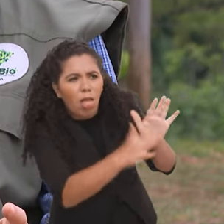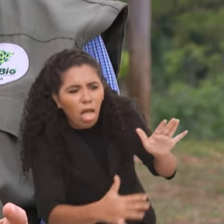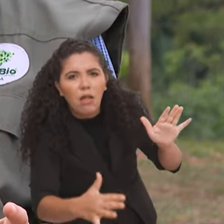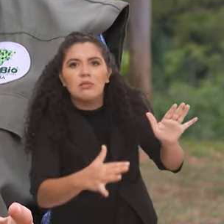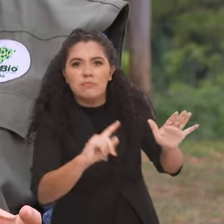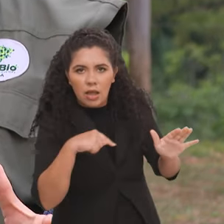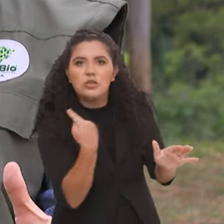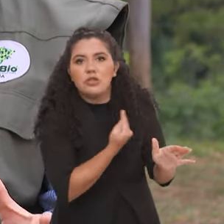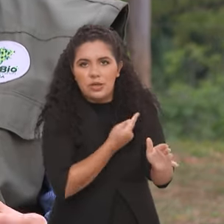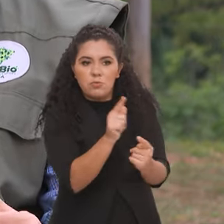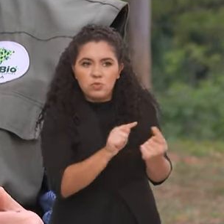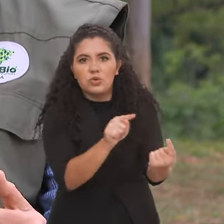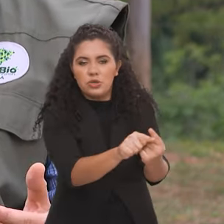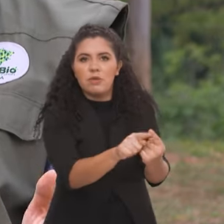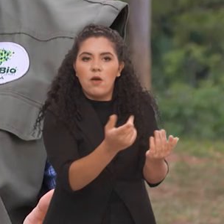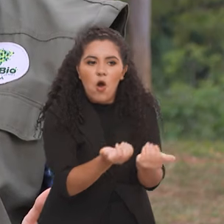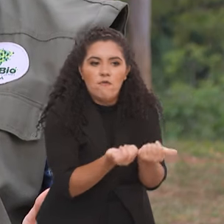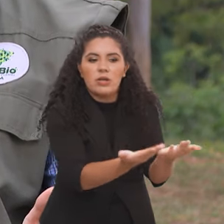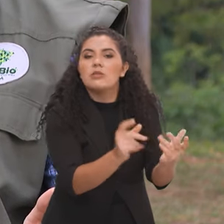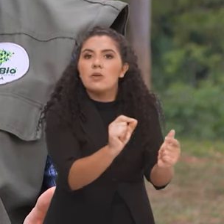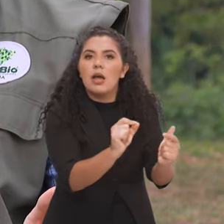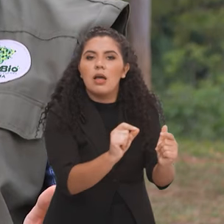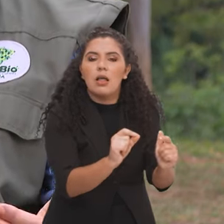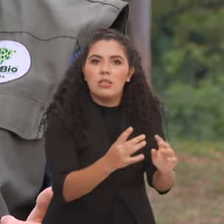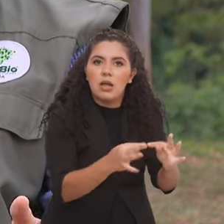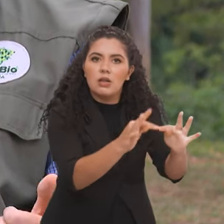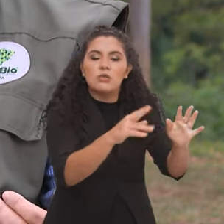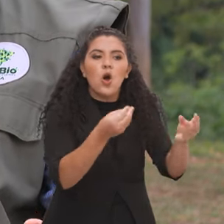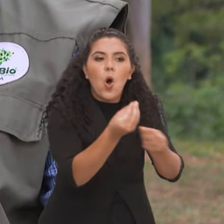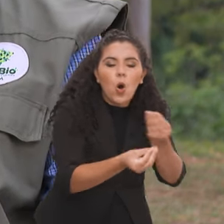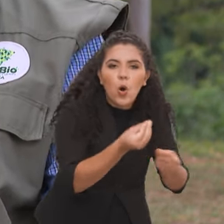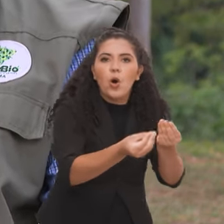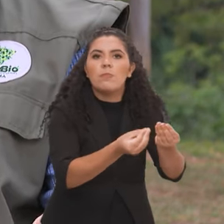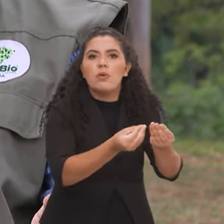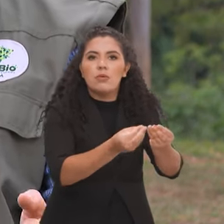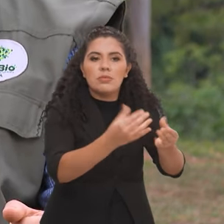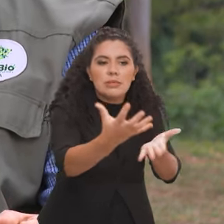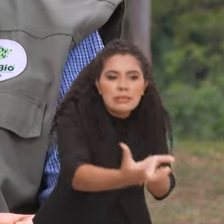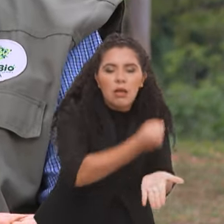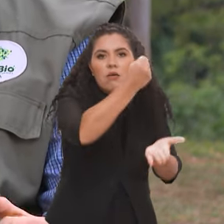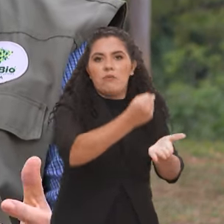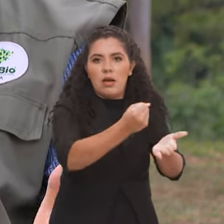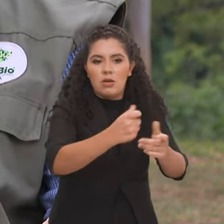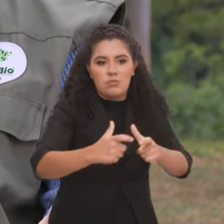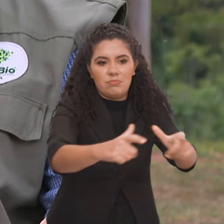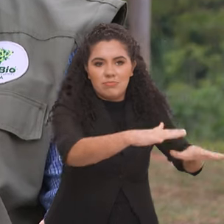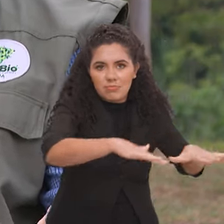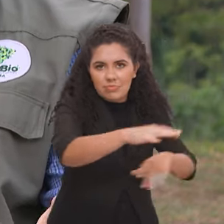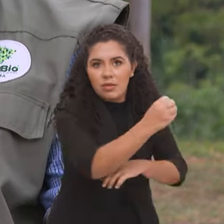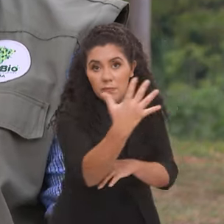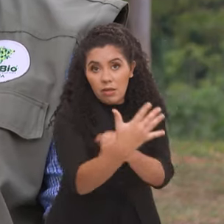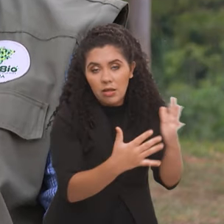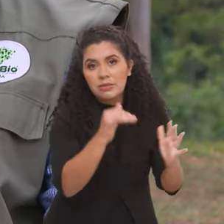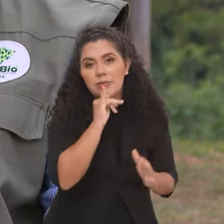parque nacional, esse centro fornece tecnologia de como realizar a recuperação daquele ambiente,